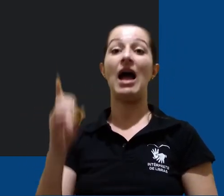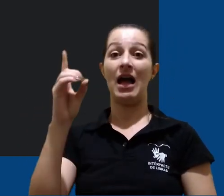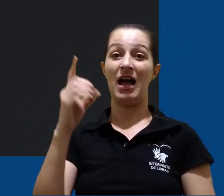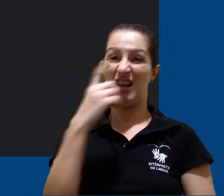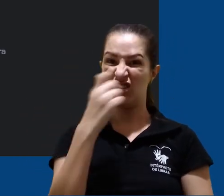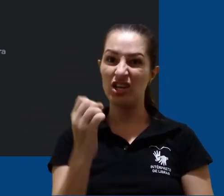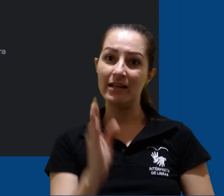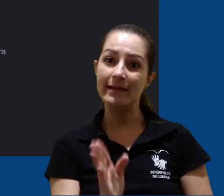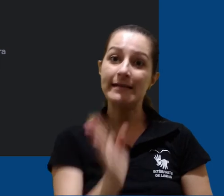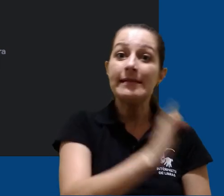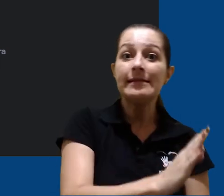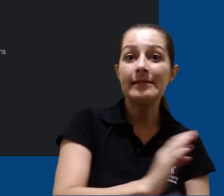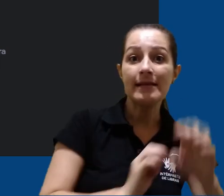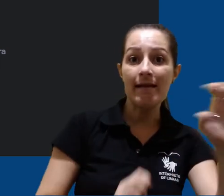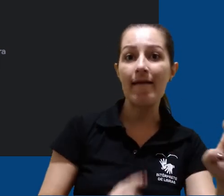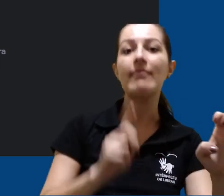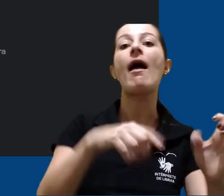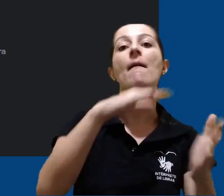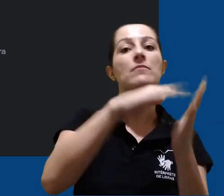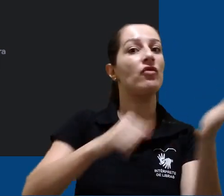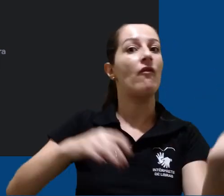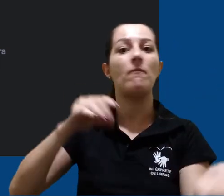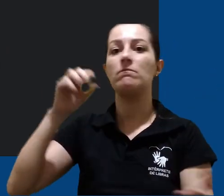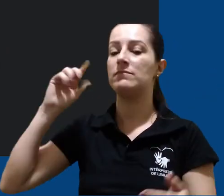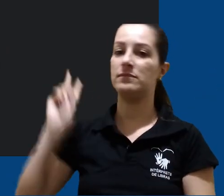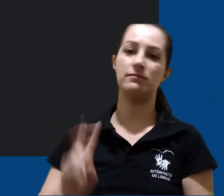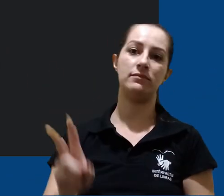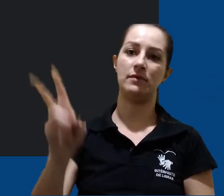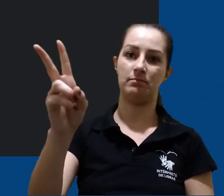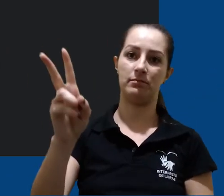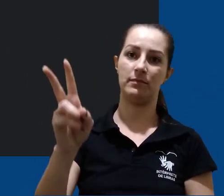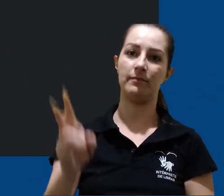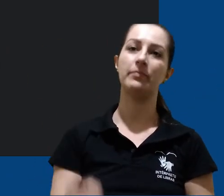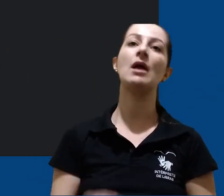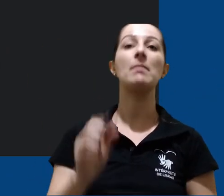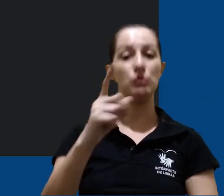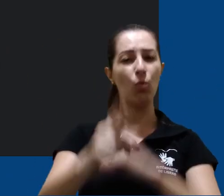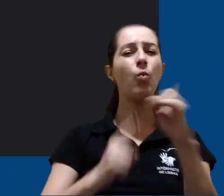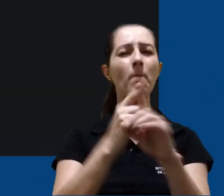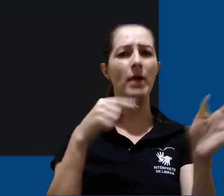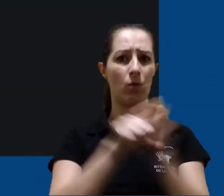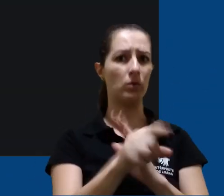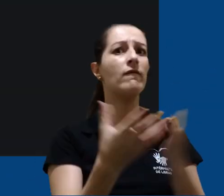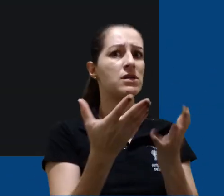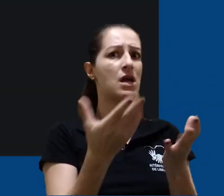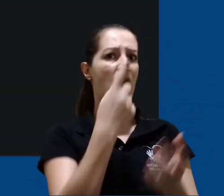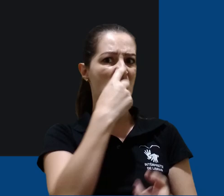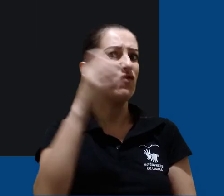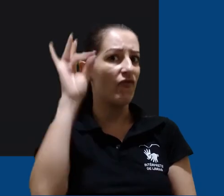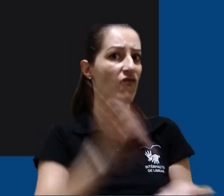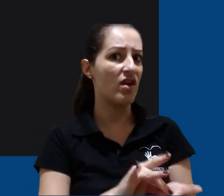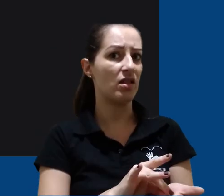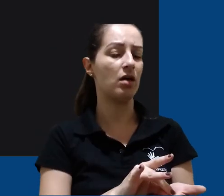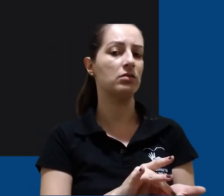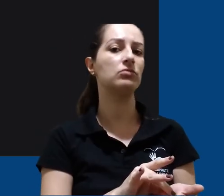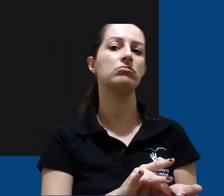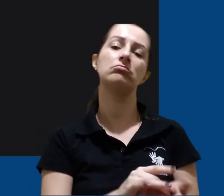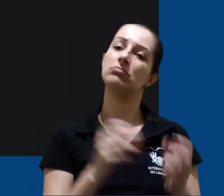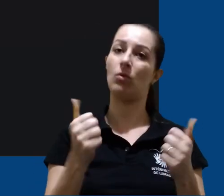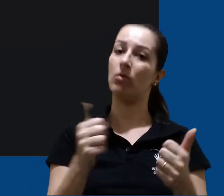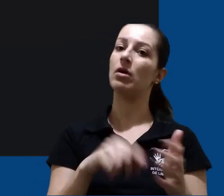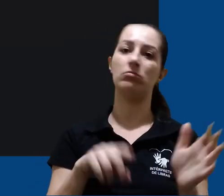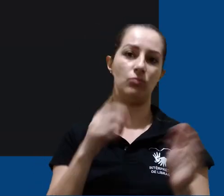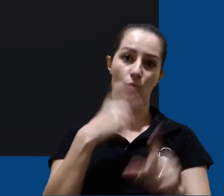A lixeira da esquerda trata-se da exclusão permanente do item, mas caso clique nela, o Google irá confirmar se quer realmente tomar essa